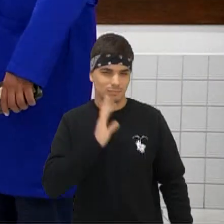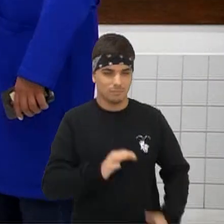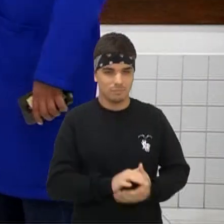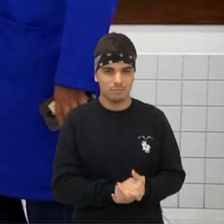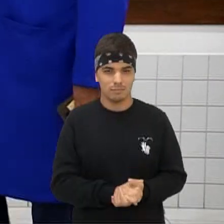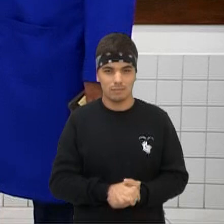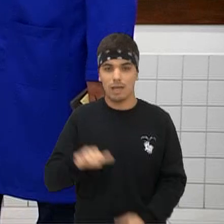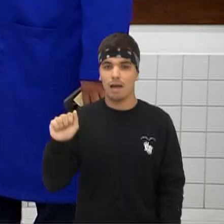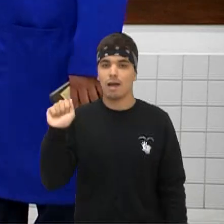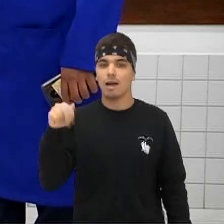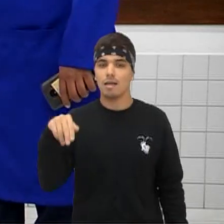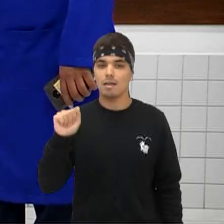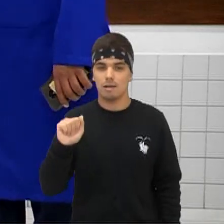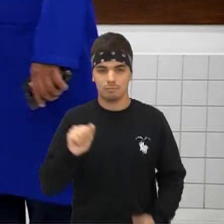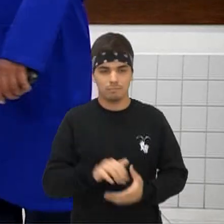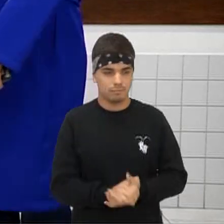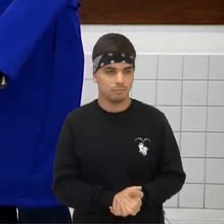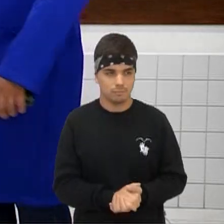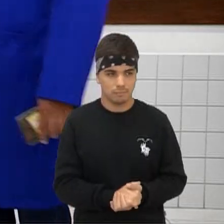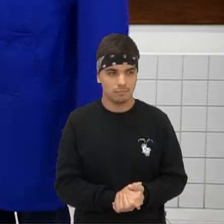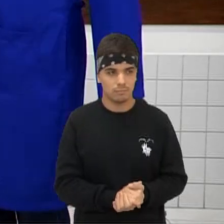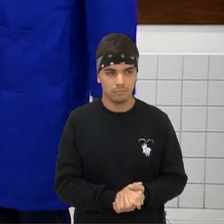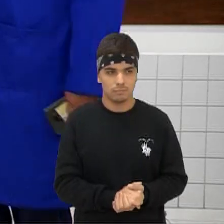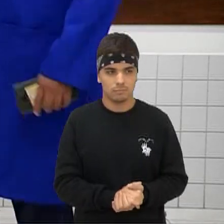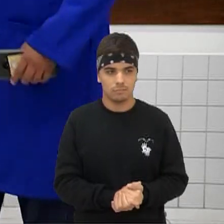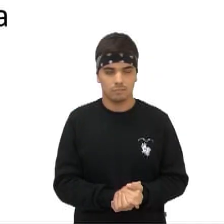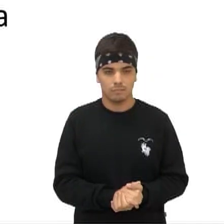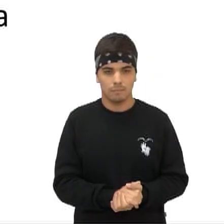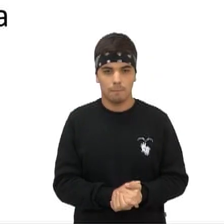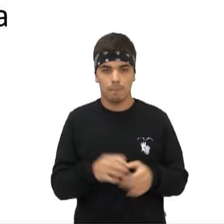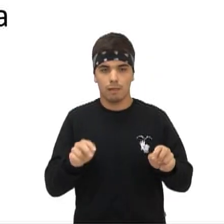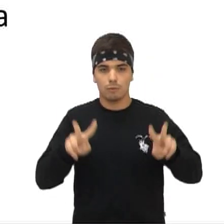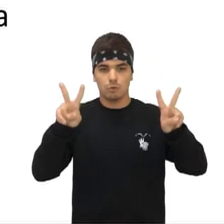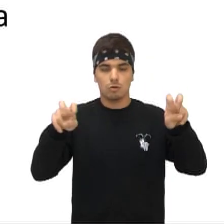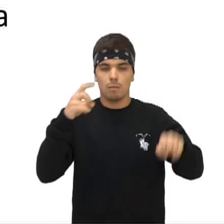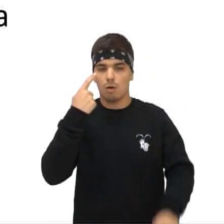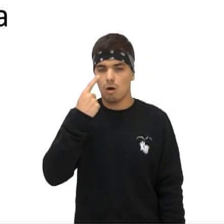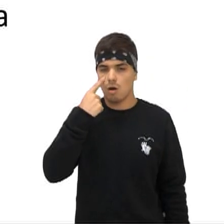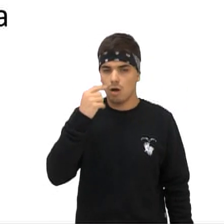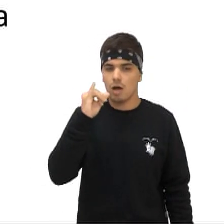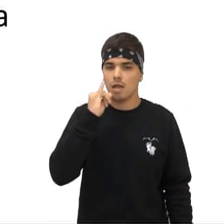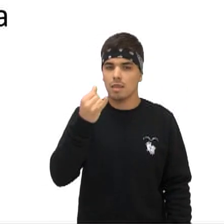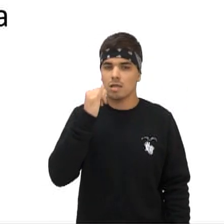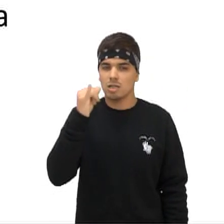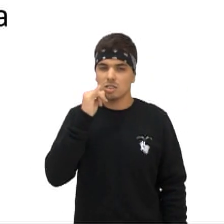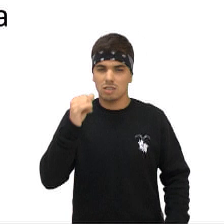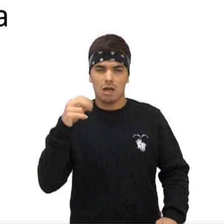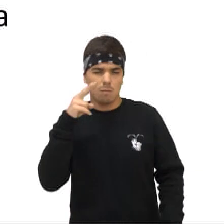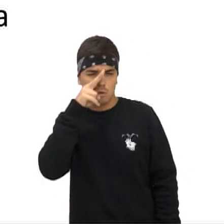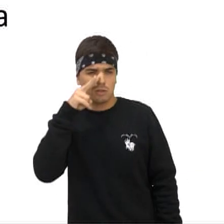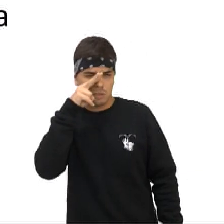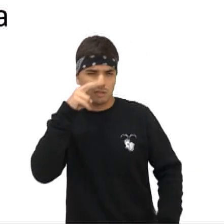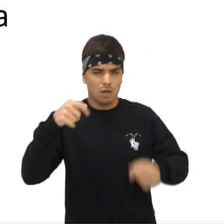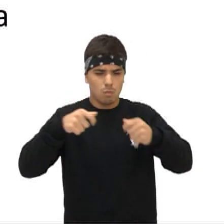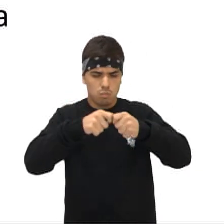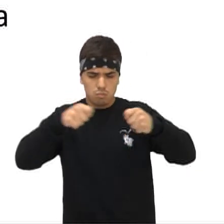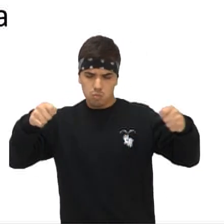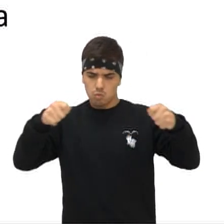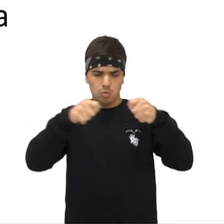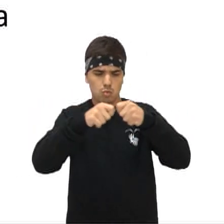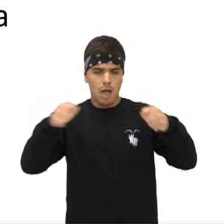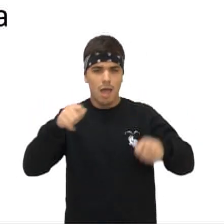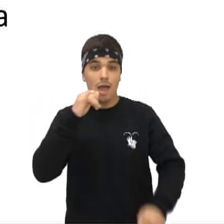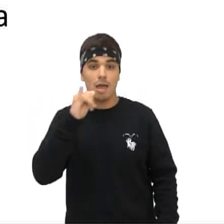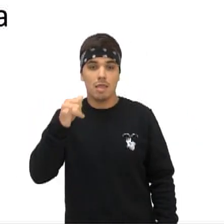A dona Ana Vamos lá, querido Sobre a energia potencial elástica, certo? Energia potencial elástica é